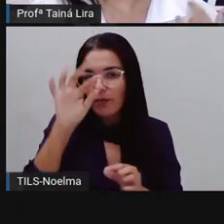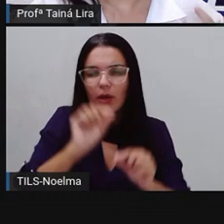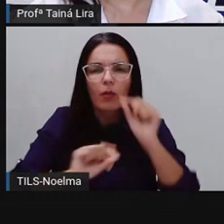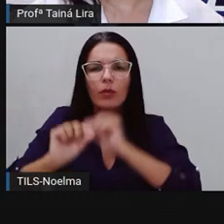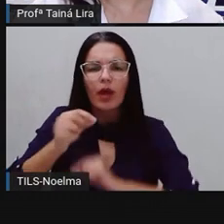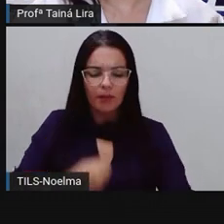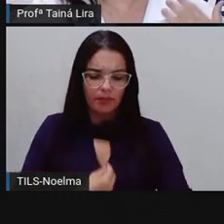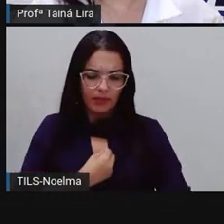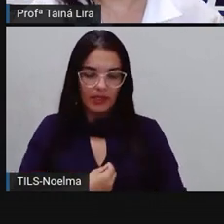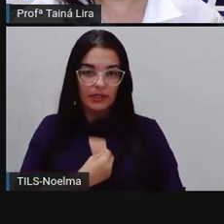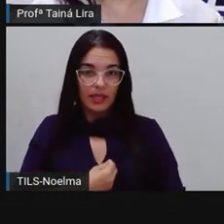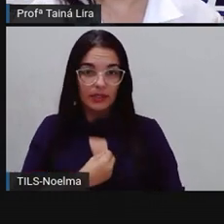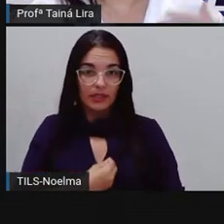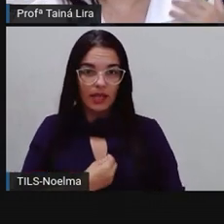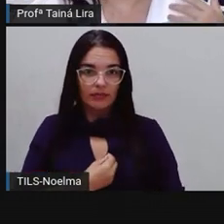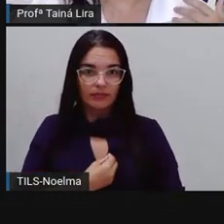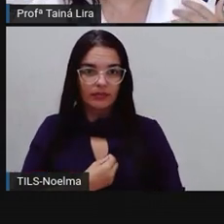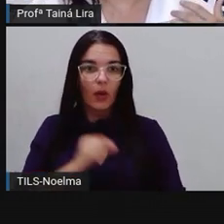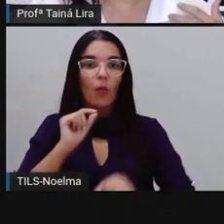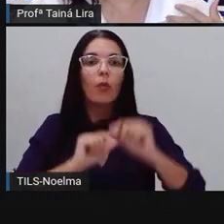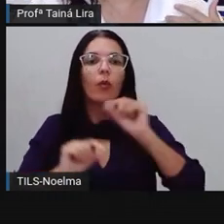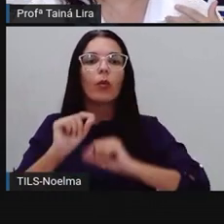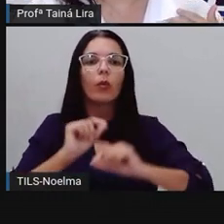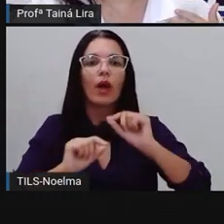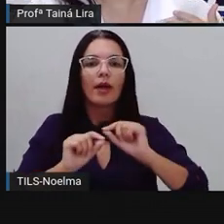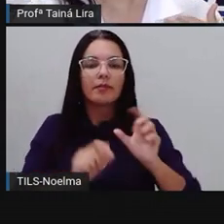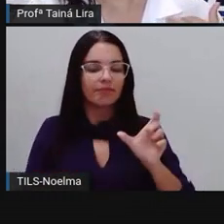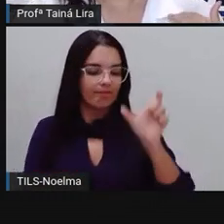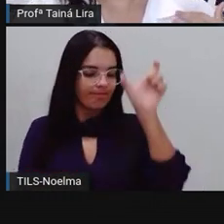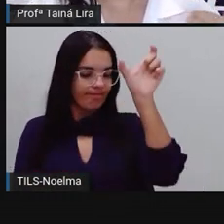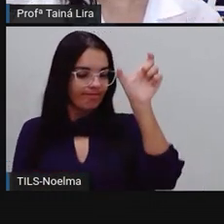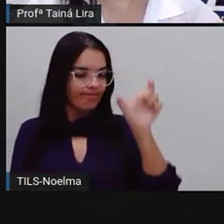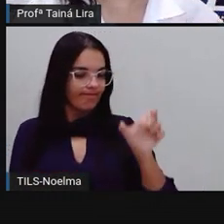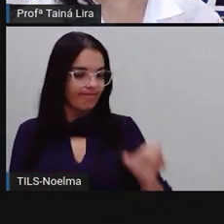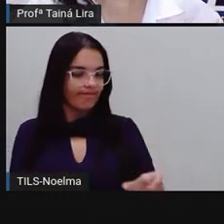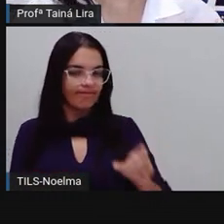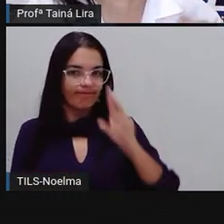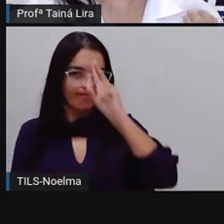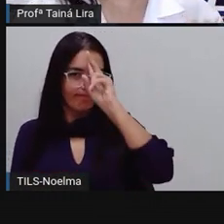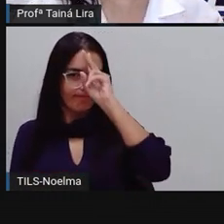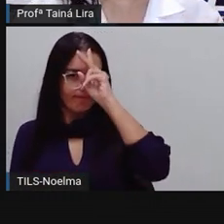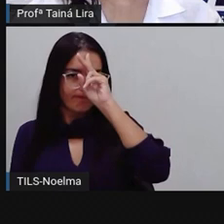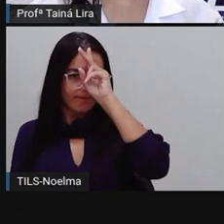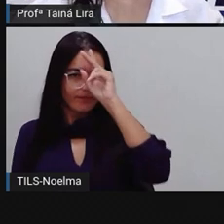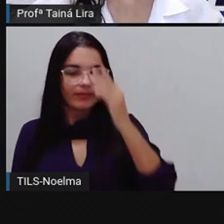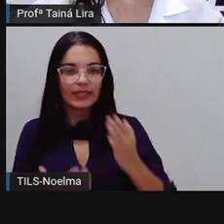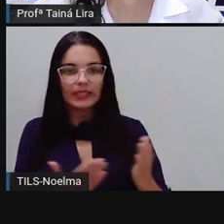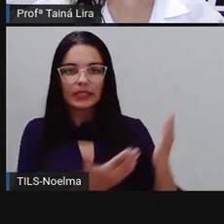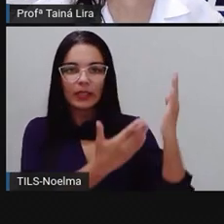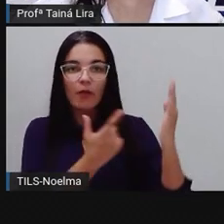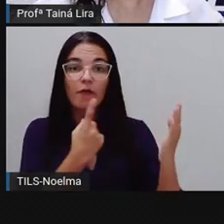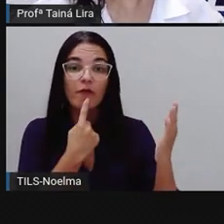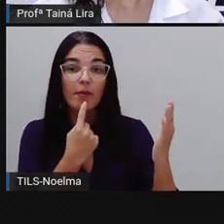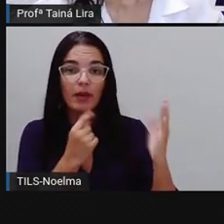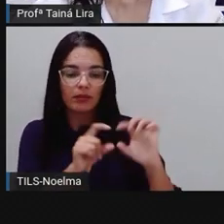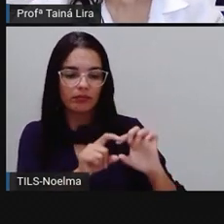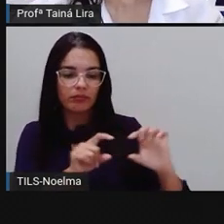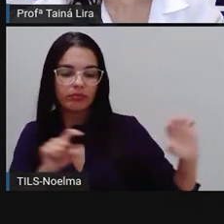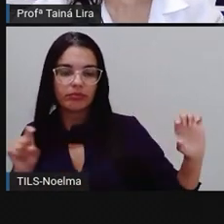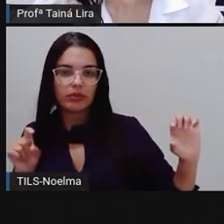da moral da história, que a Pró até colocou aqui, ó, de vermelho pra gente discutir essa moral, tá?